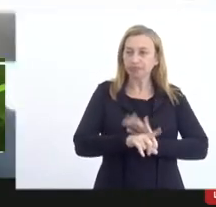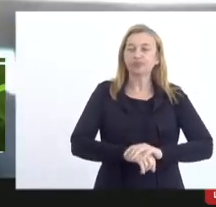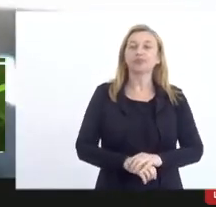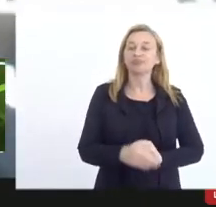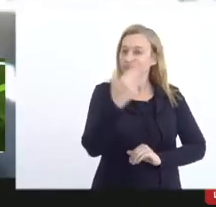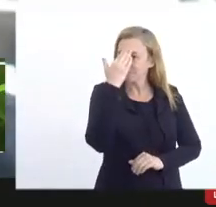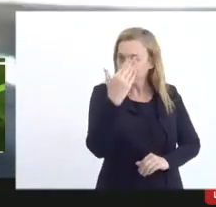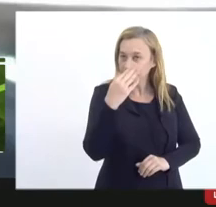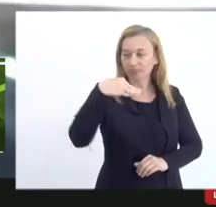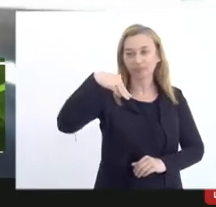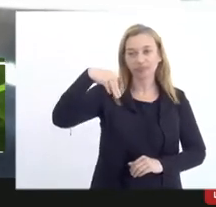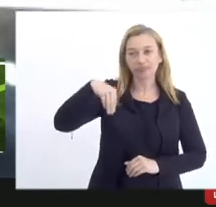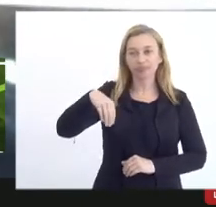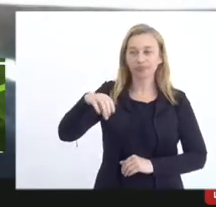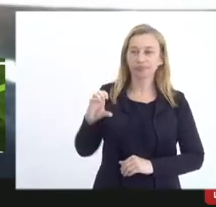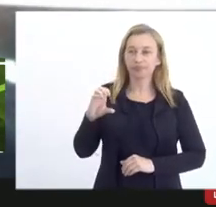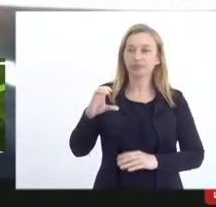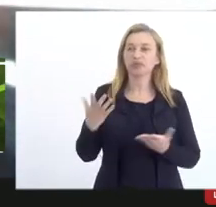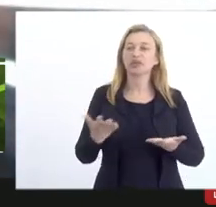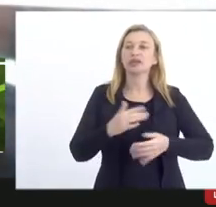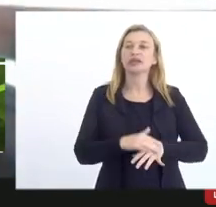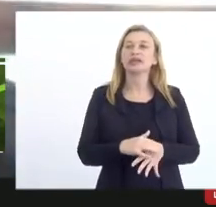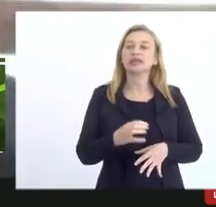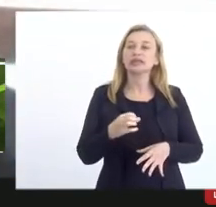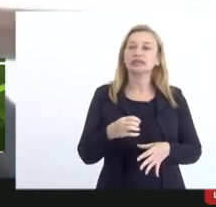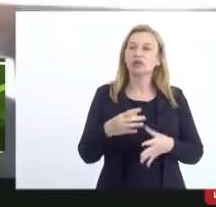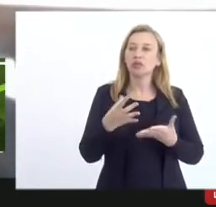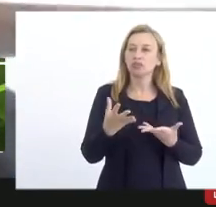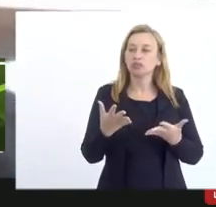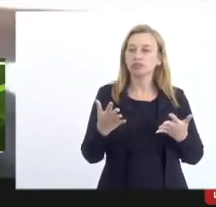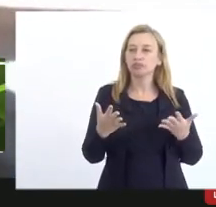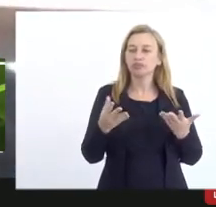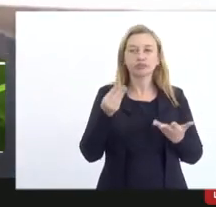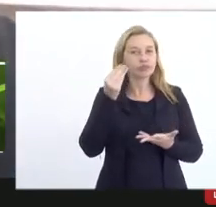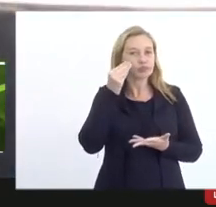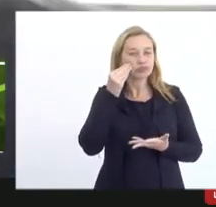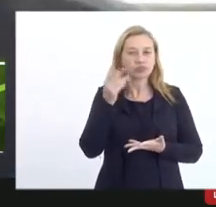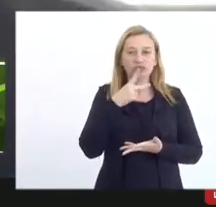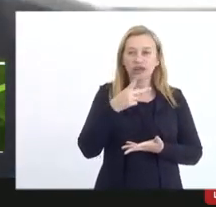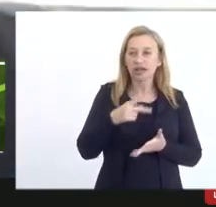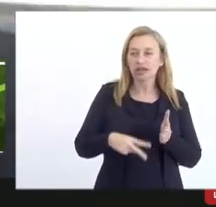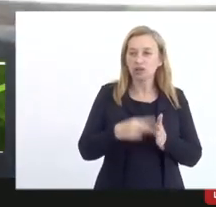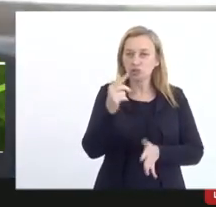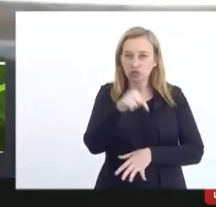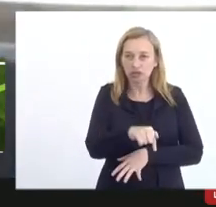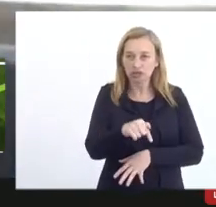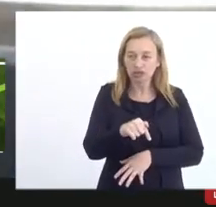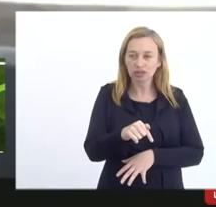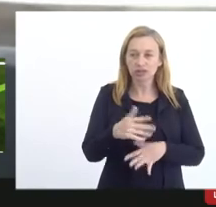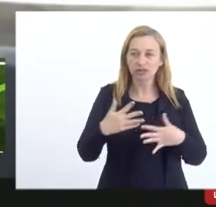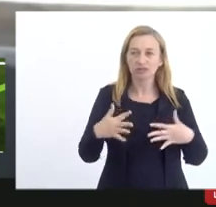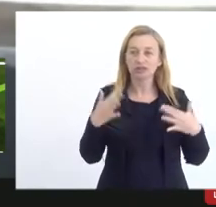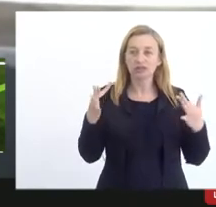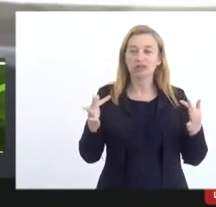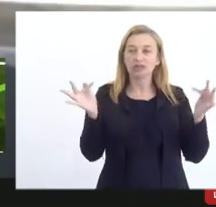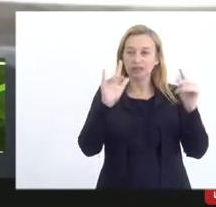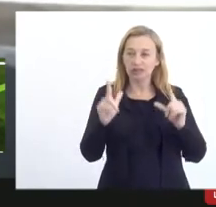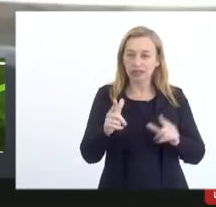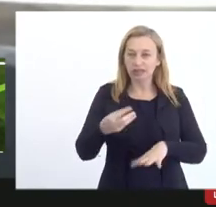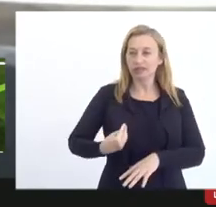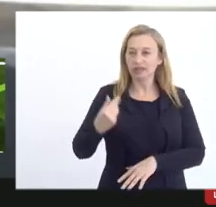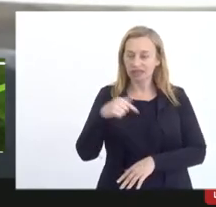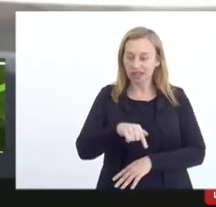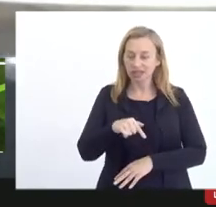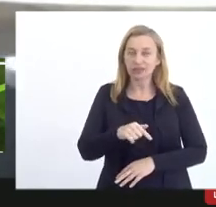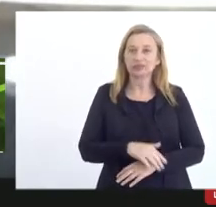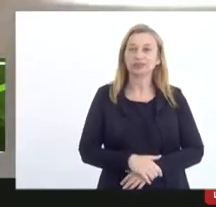obrigado Mink vamos lá se tiver a oportunidade aqui também de falar duas vezes e é um privilégio estar aqui e você vai estar de alto